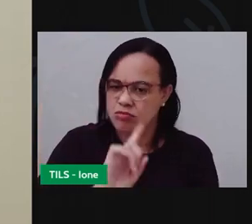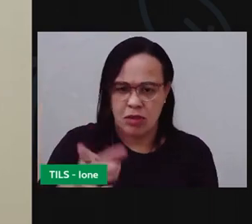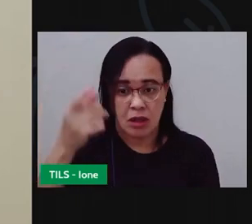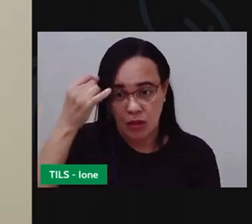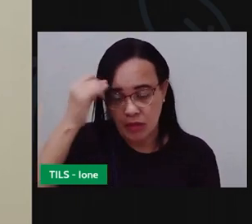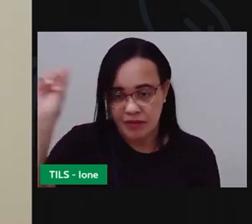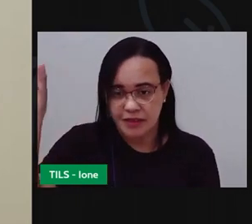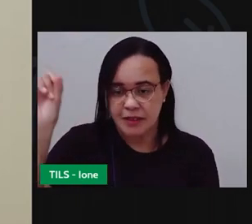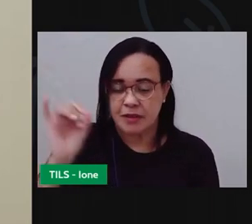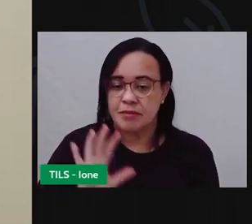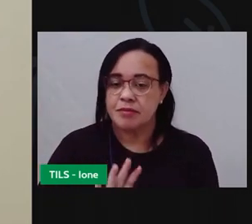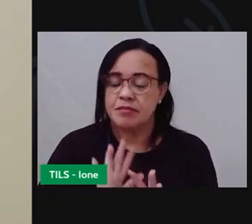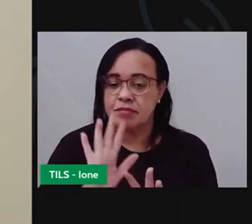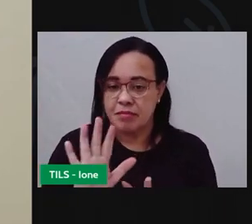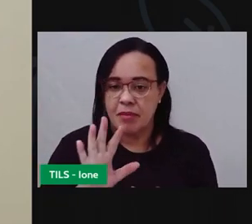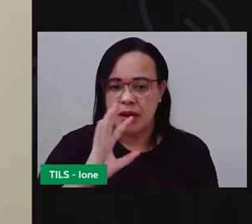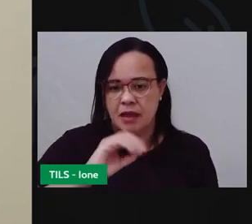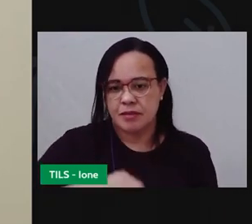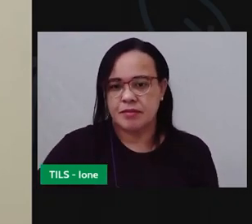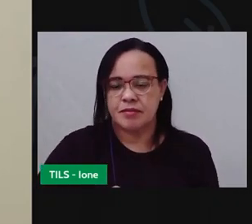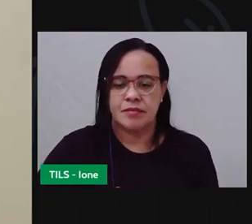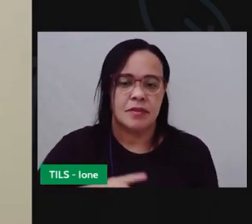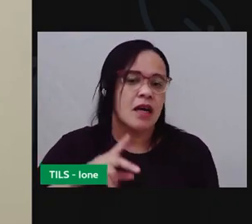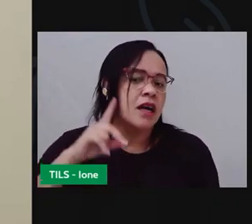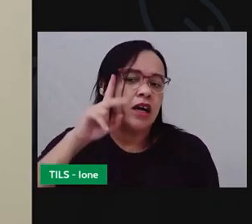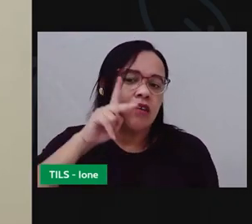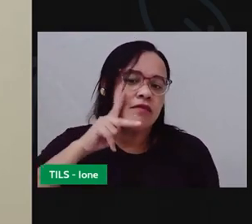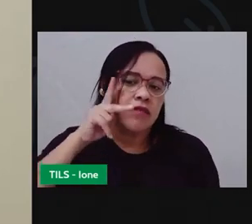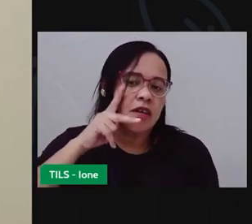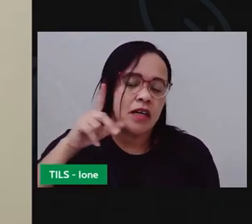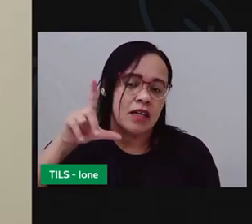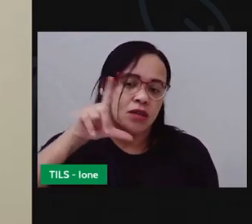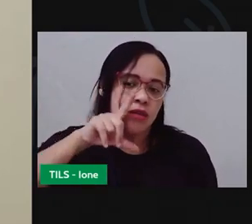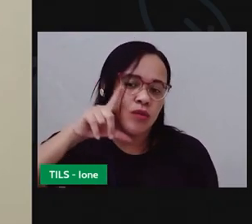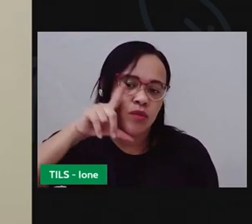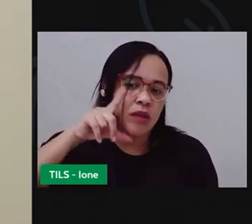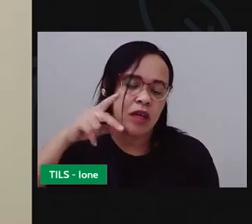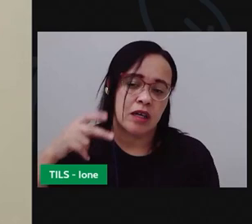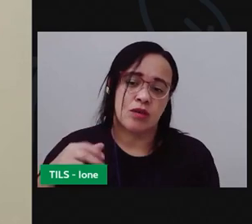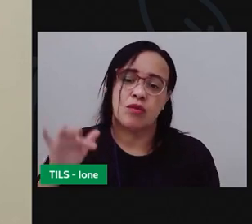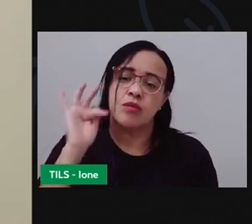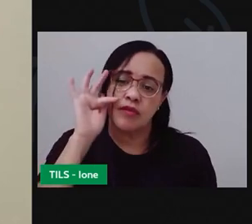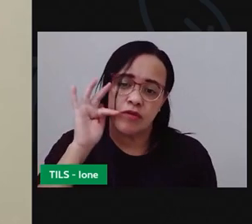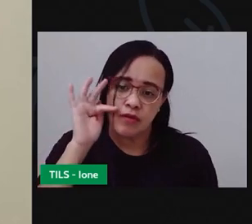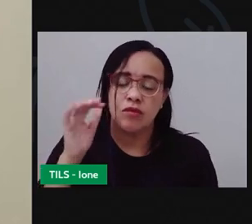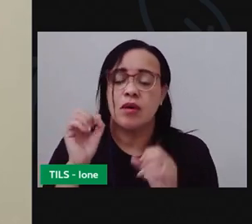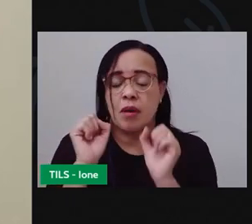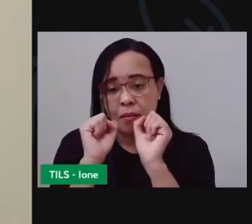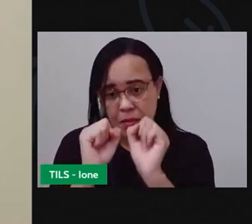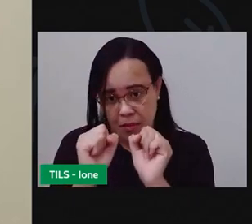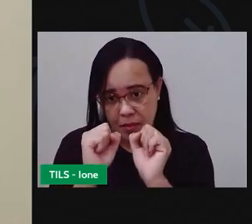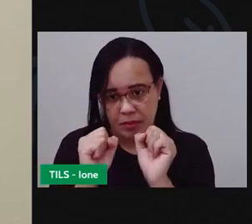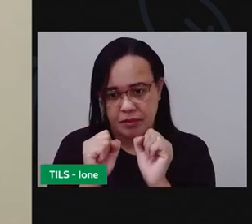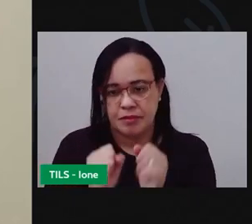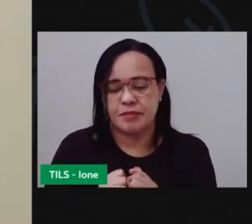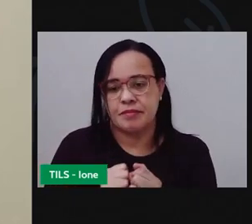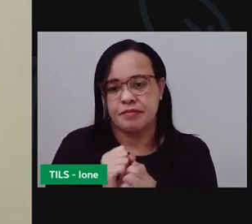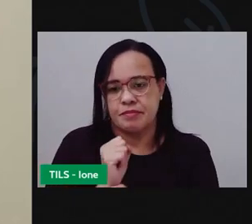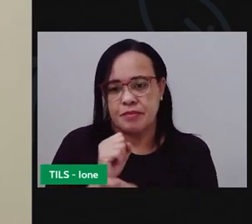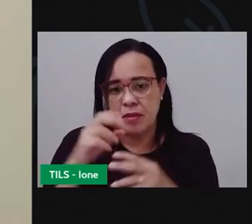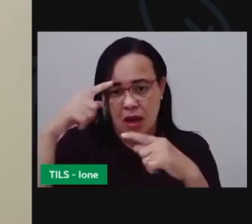pode então primeiro a gente vai trabalhar na composteira já tô aqui com as garrafas